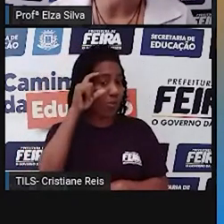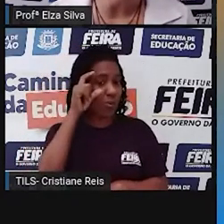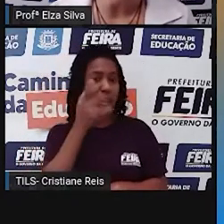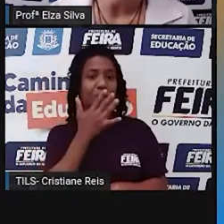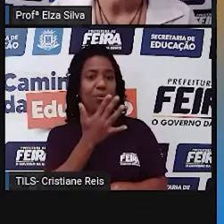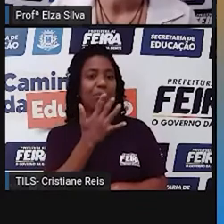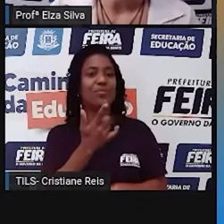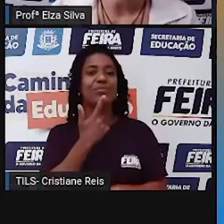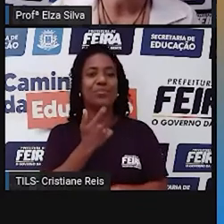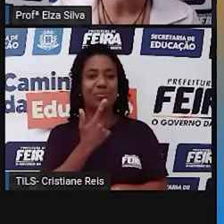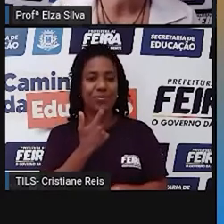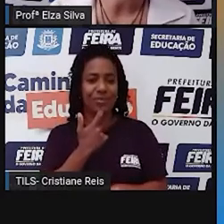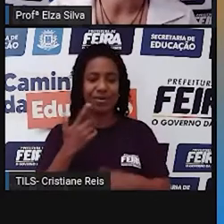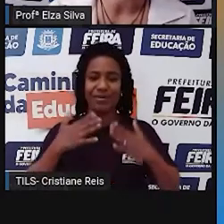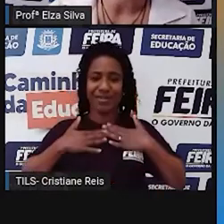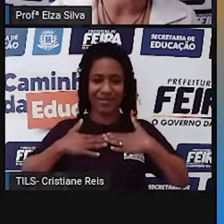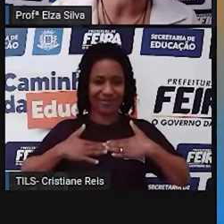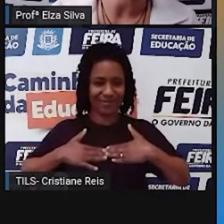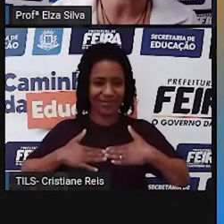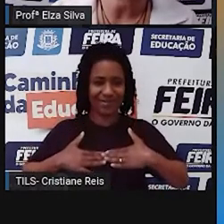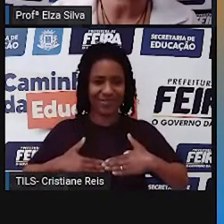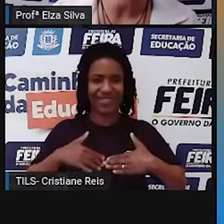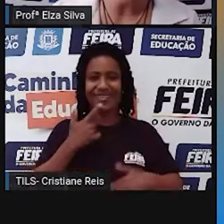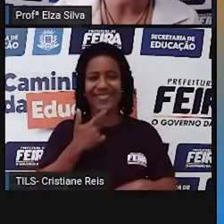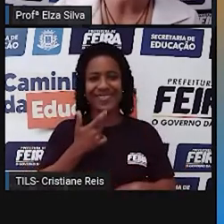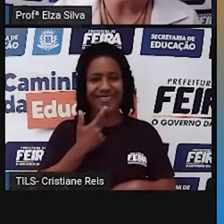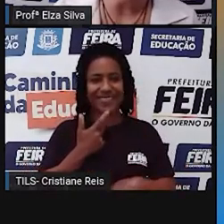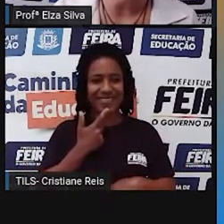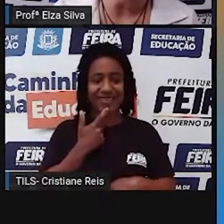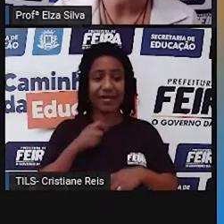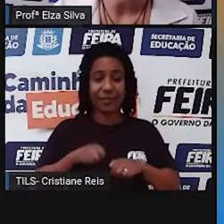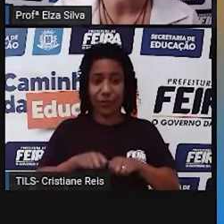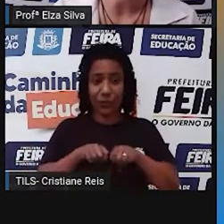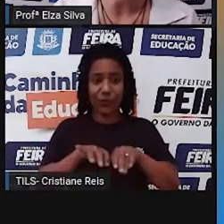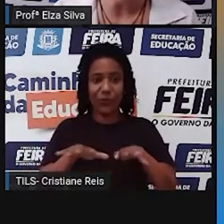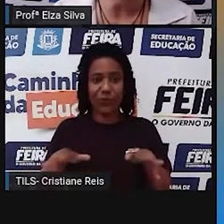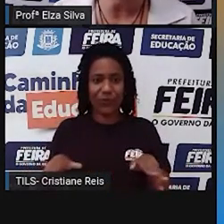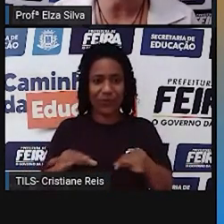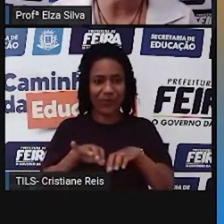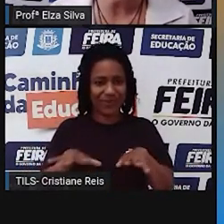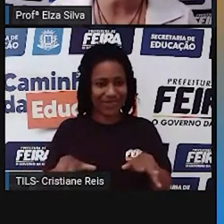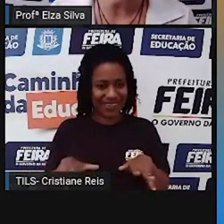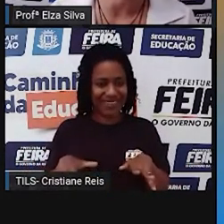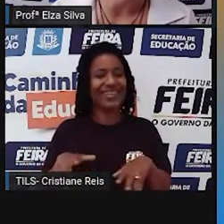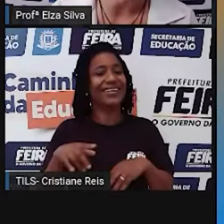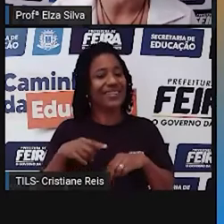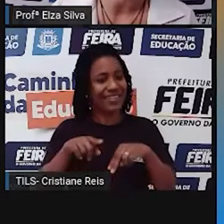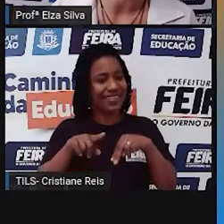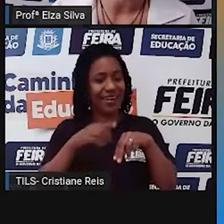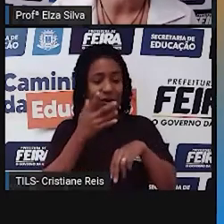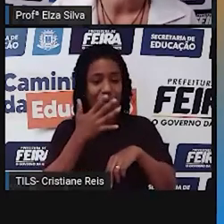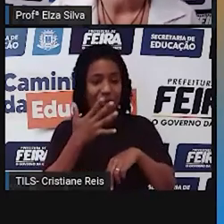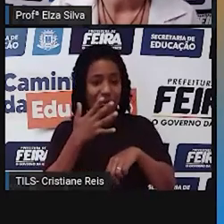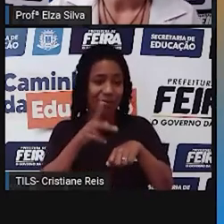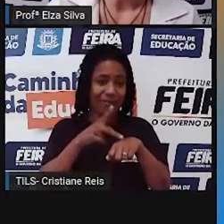vermelha. Hoje estou usando uma blusa vermelha e uma saia de cor preta e branca.